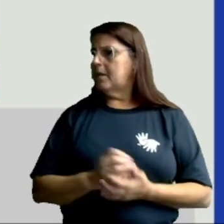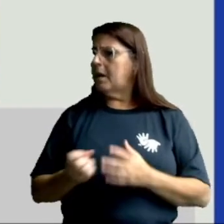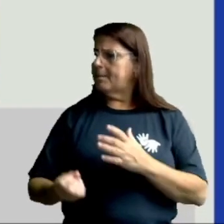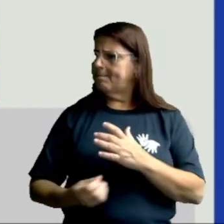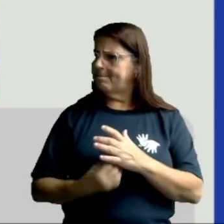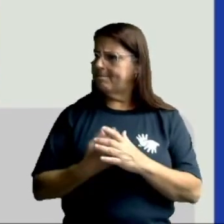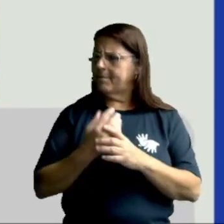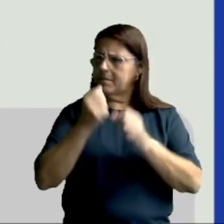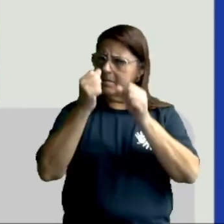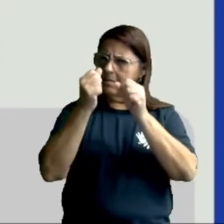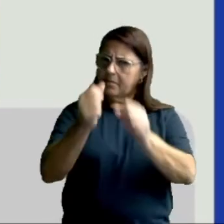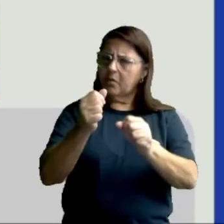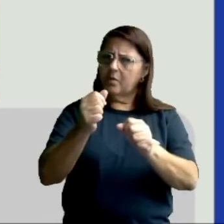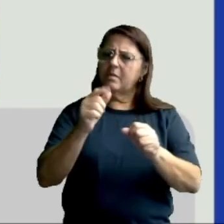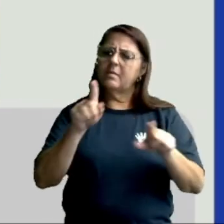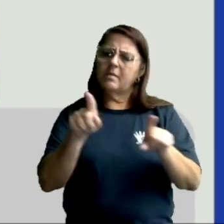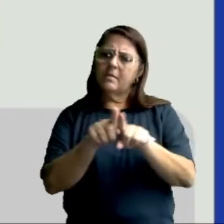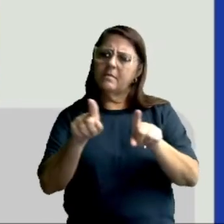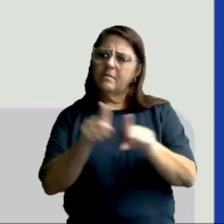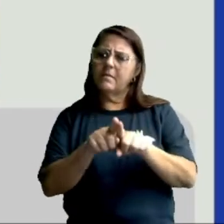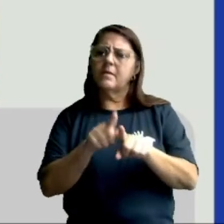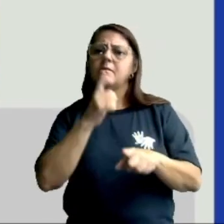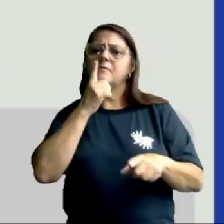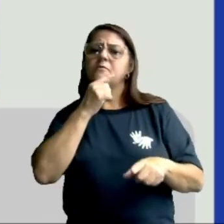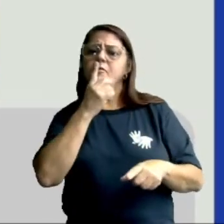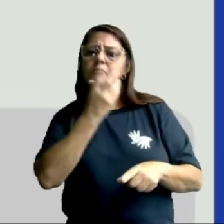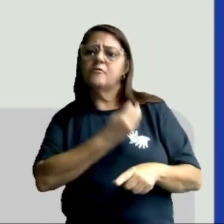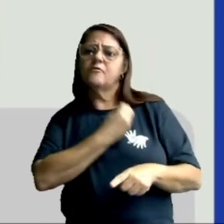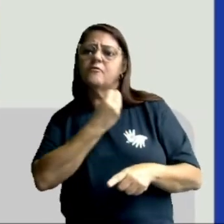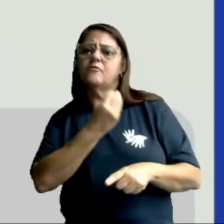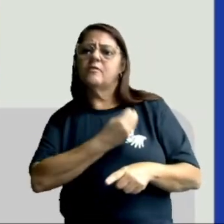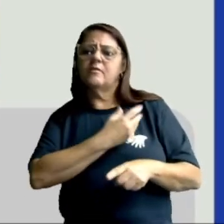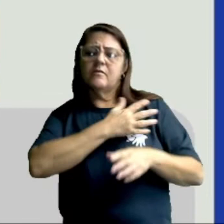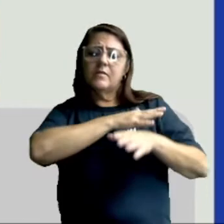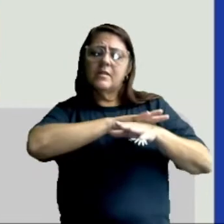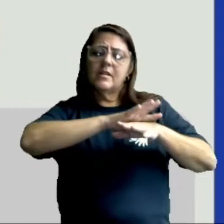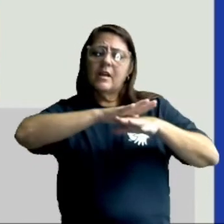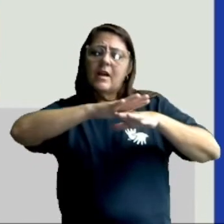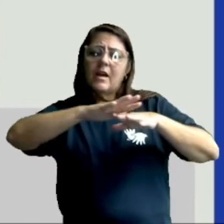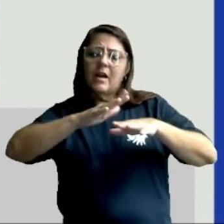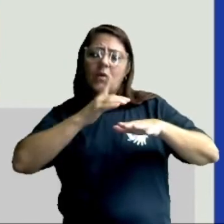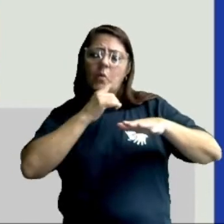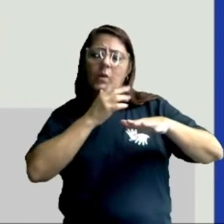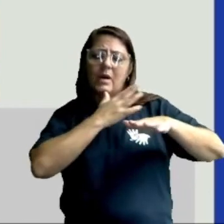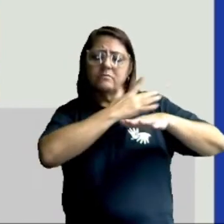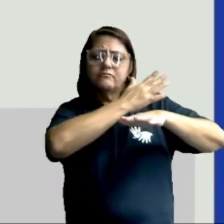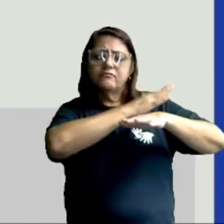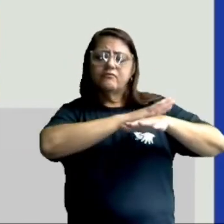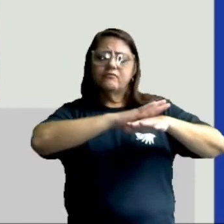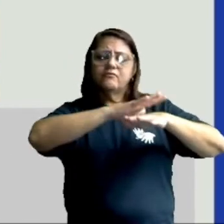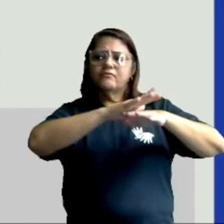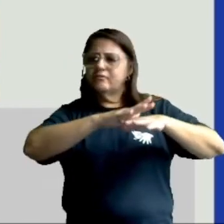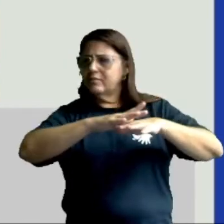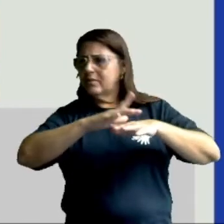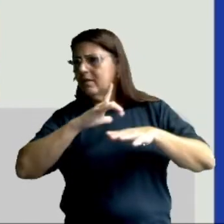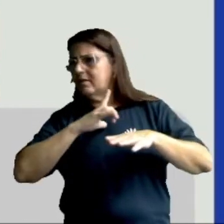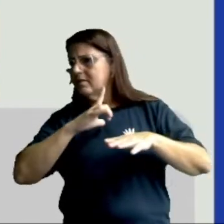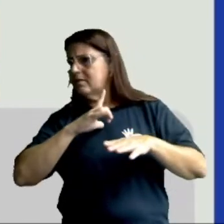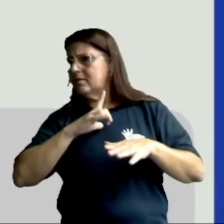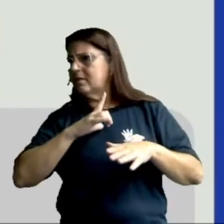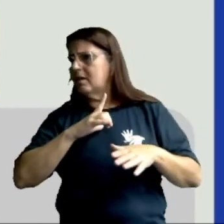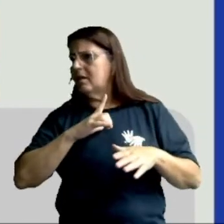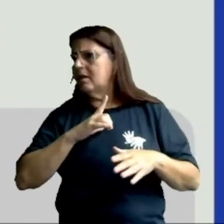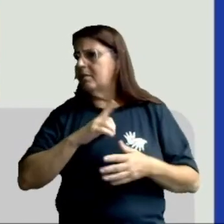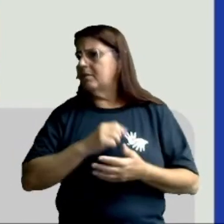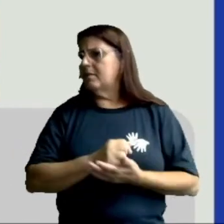As plantas podem ser aquáticas, que são aquáticas, aquelas plantas que vivem na água. E aqui a Tia